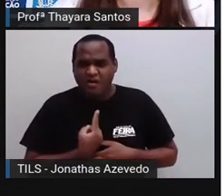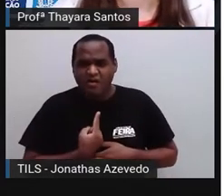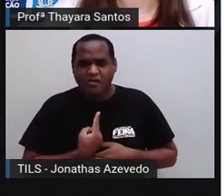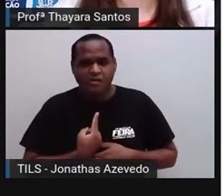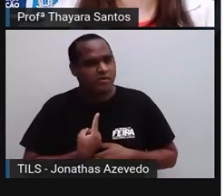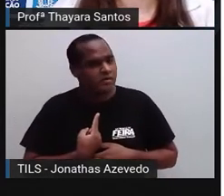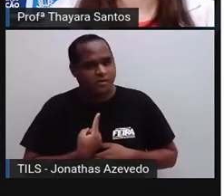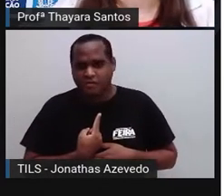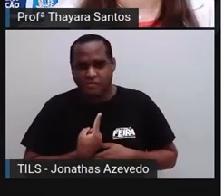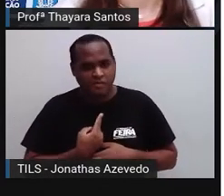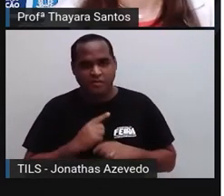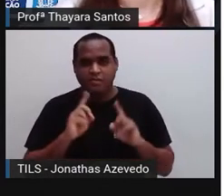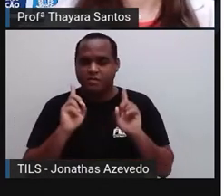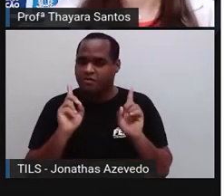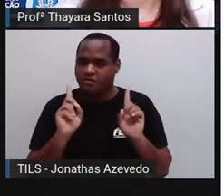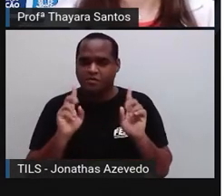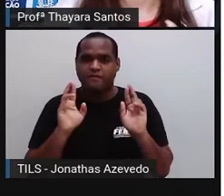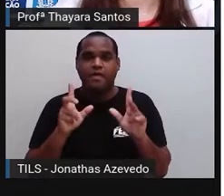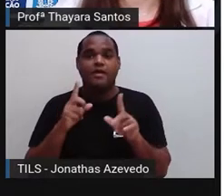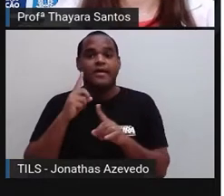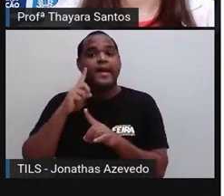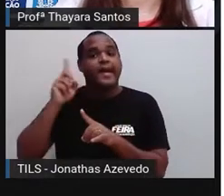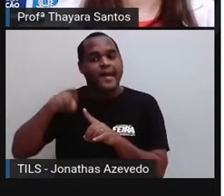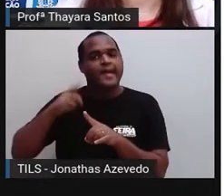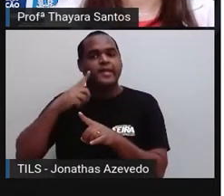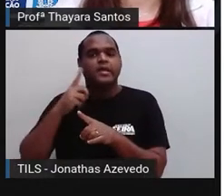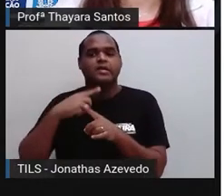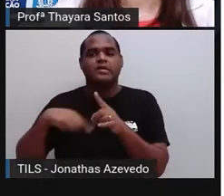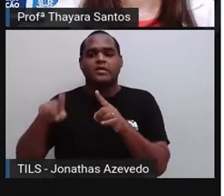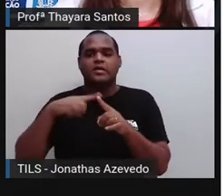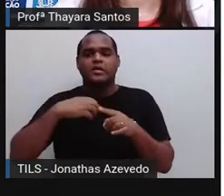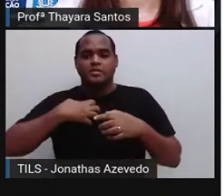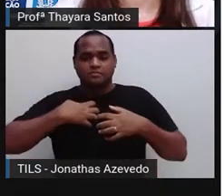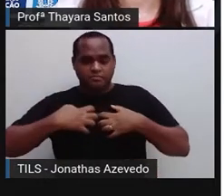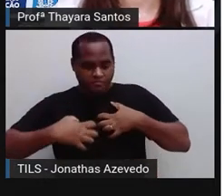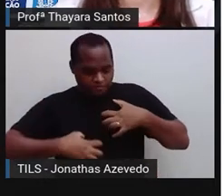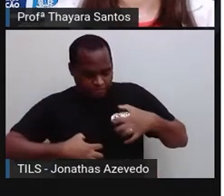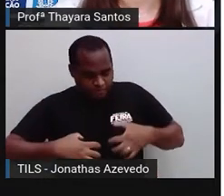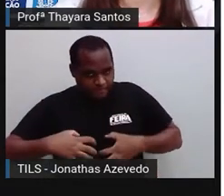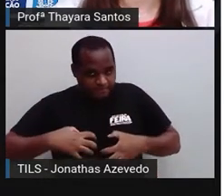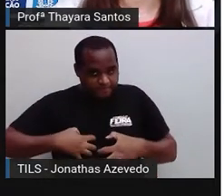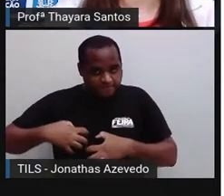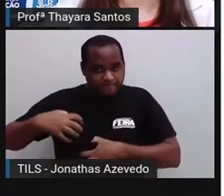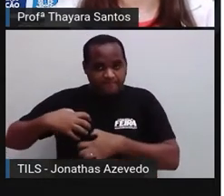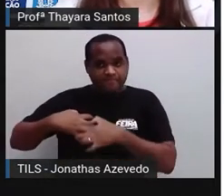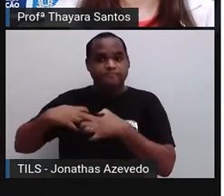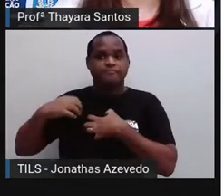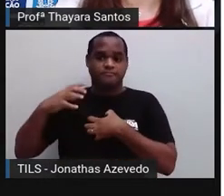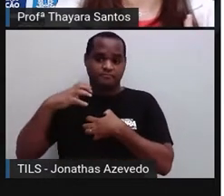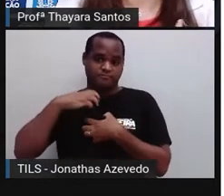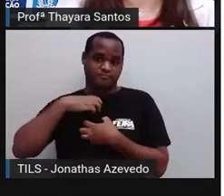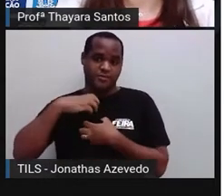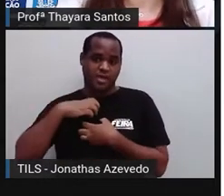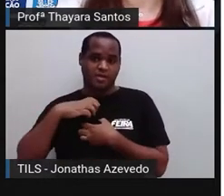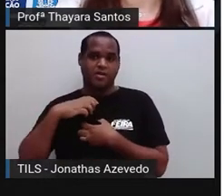Não. A rede endócrina, que a gente chama, ela não atua de maneira